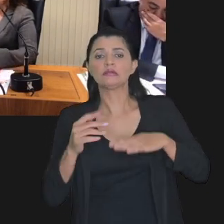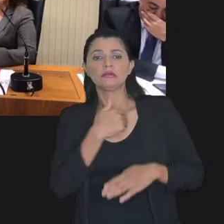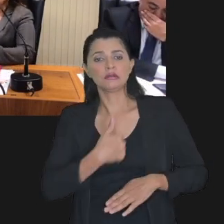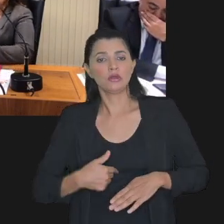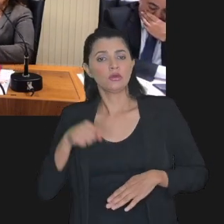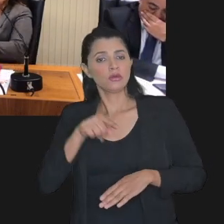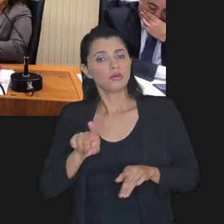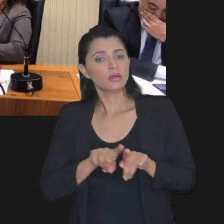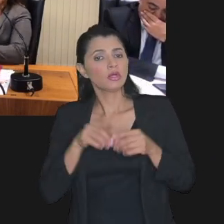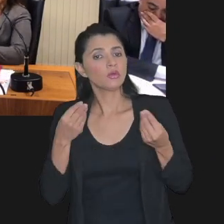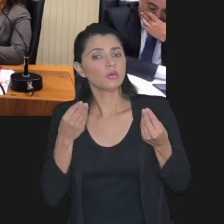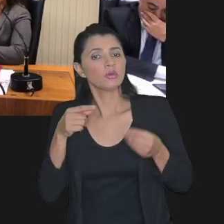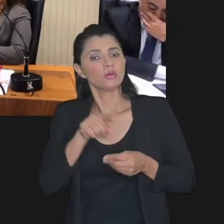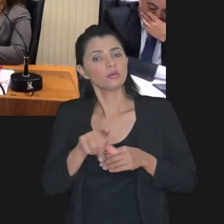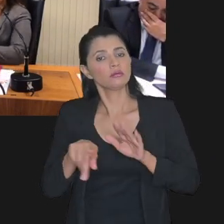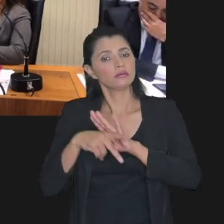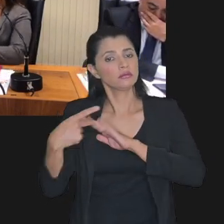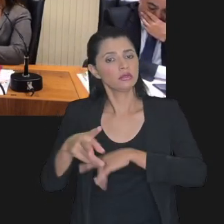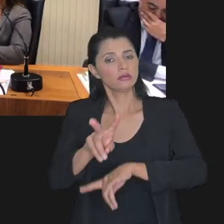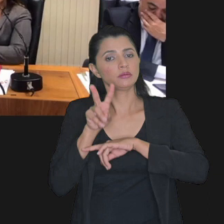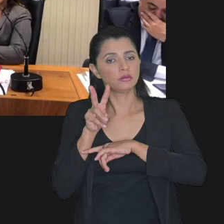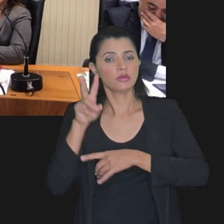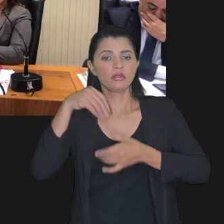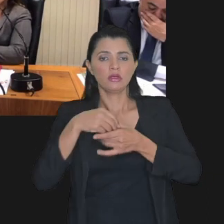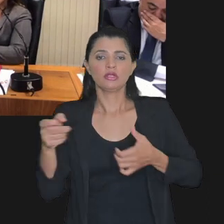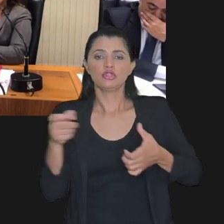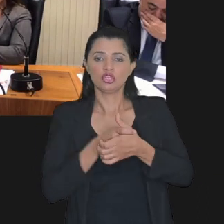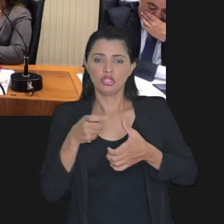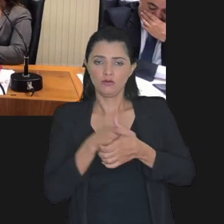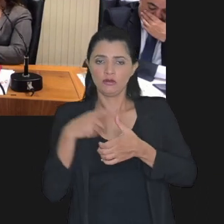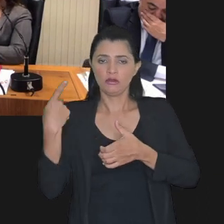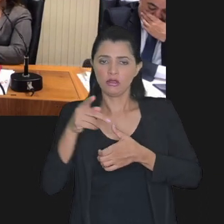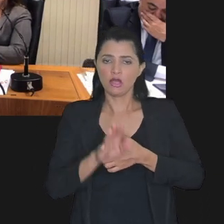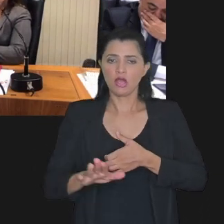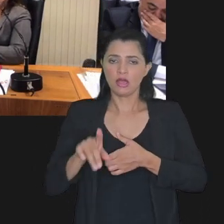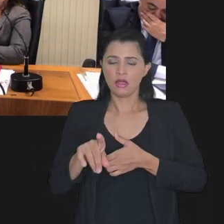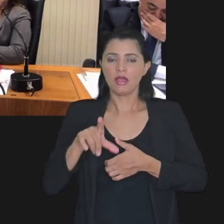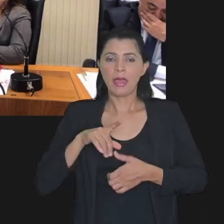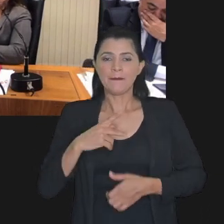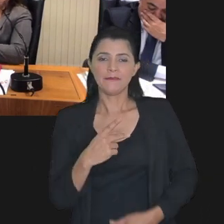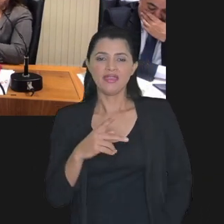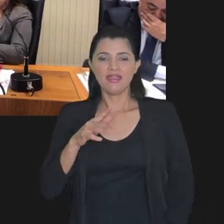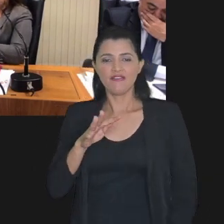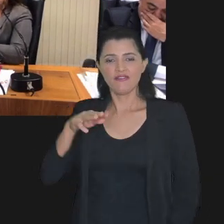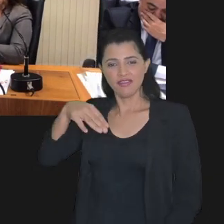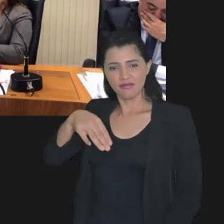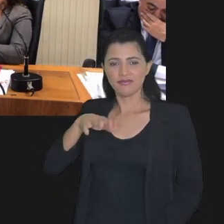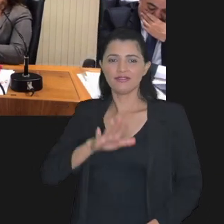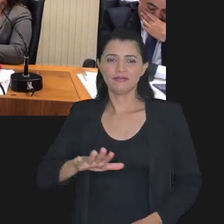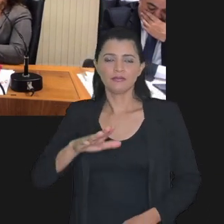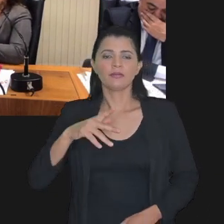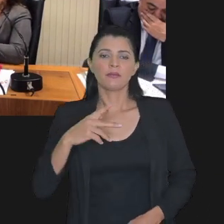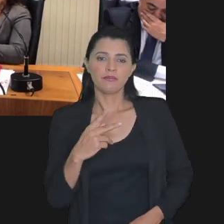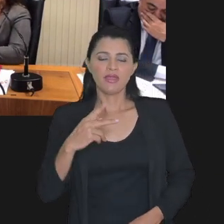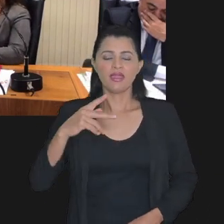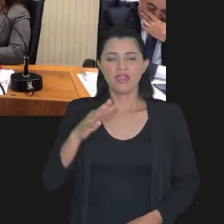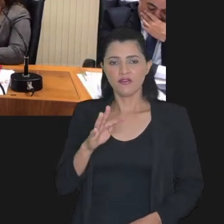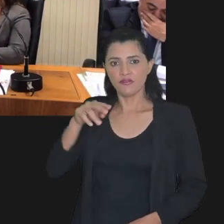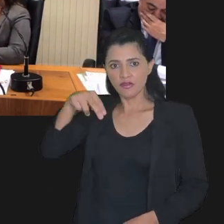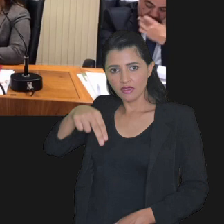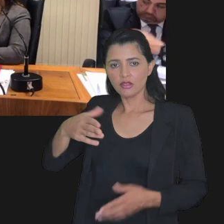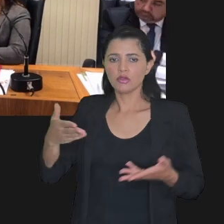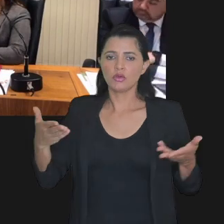vamos tratar dos créditos inscritos em dívida ativa da União no âmbito da PFN. No âmbito da PFN,